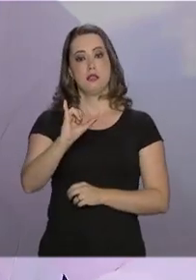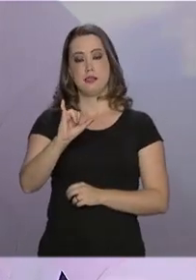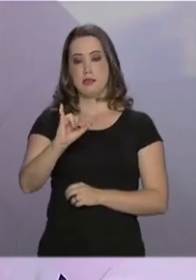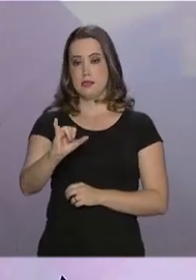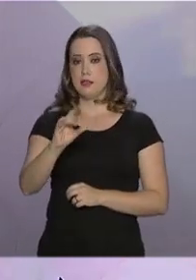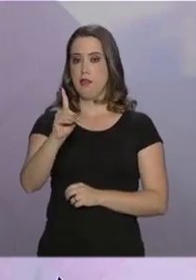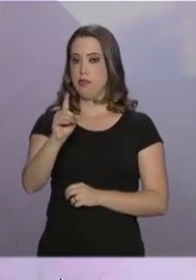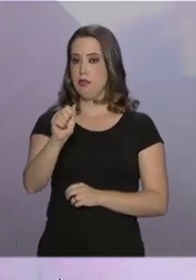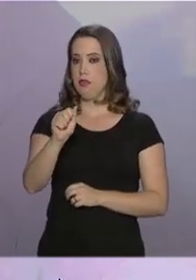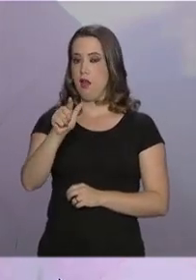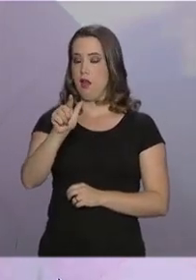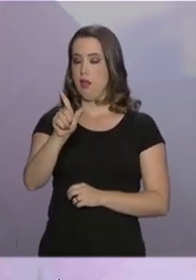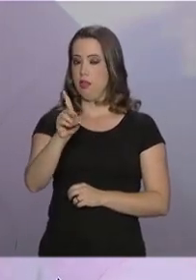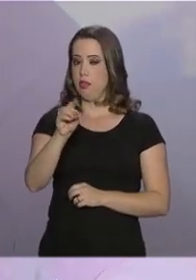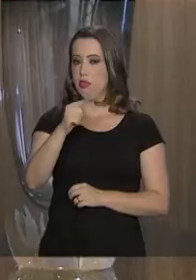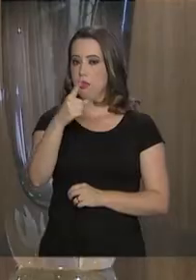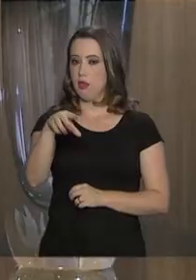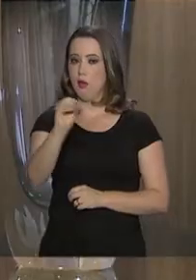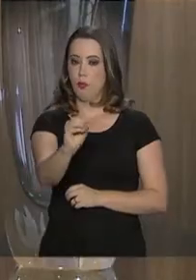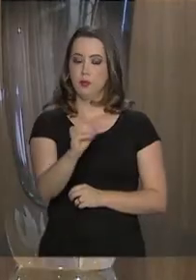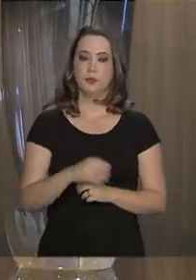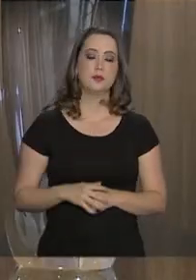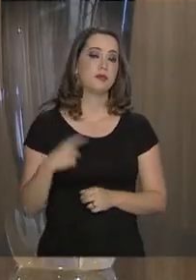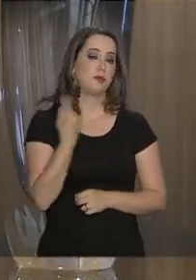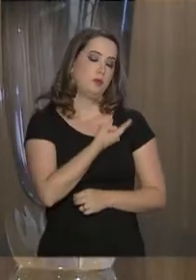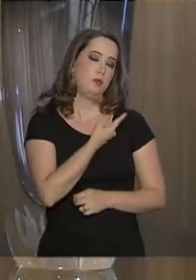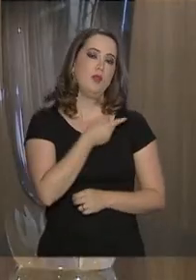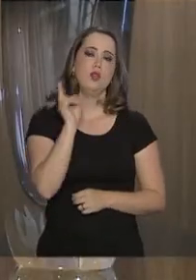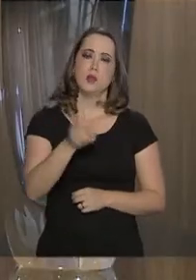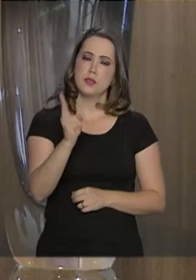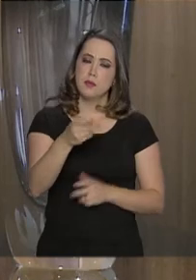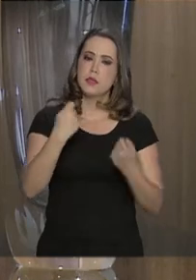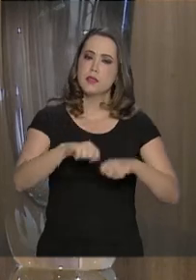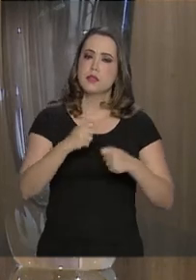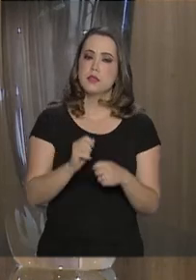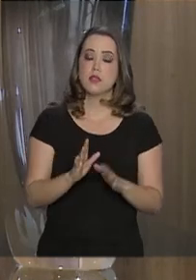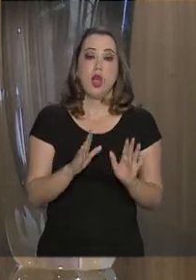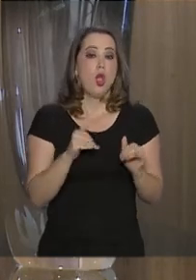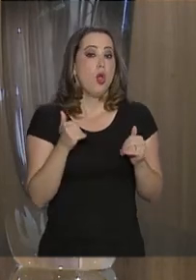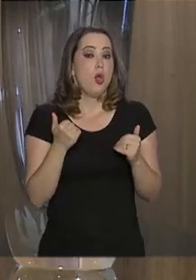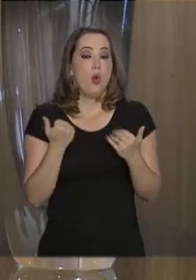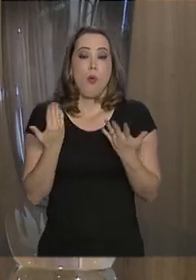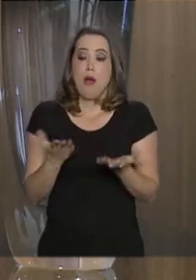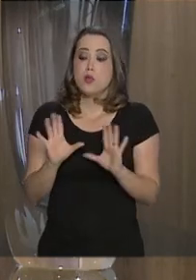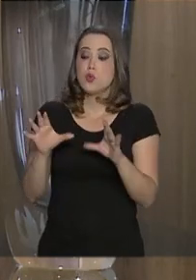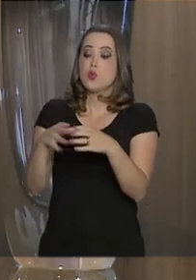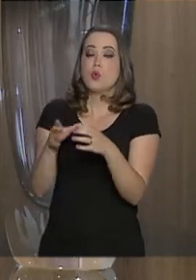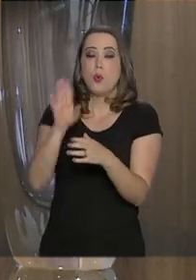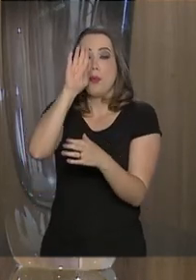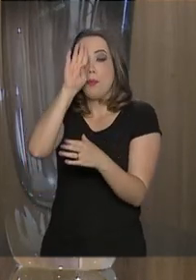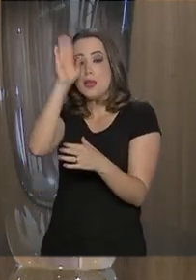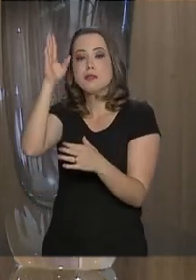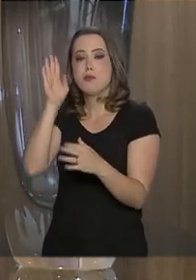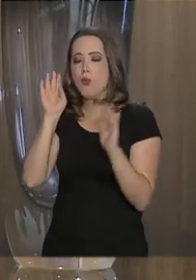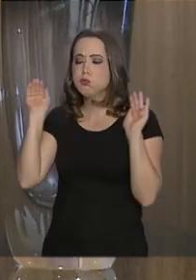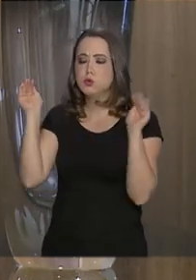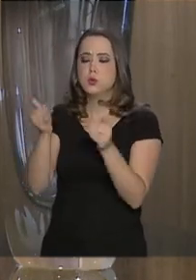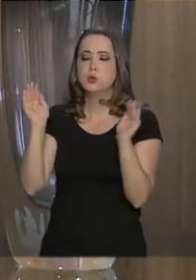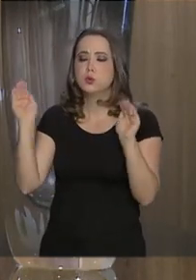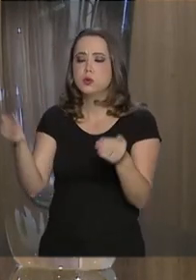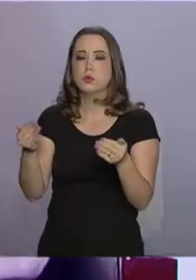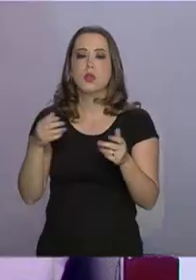é um processo contínuo. E há áreas, quais são as áreas prioritárias a passarem por esse processo de modernização?